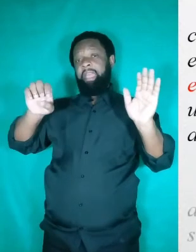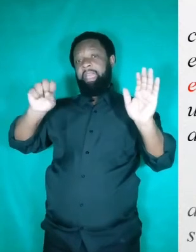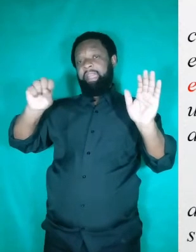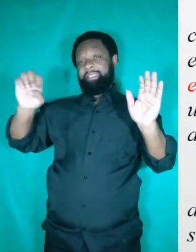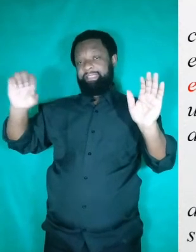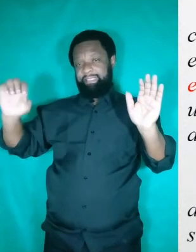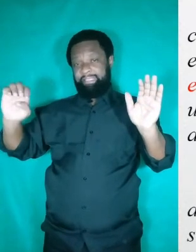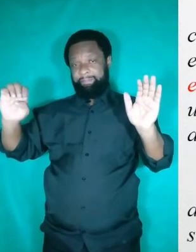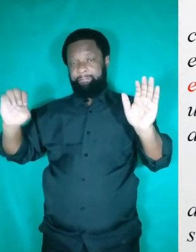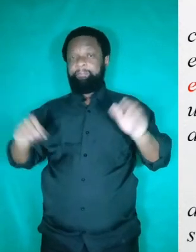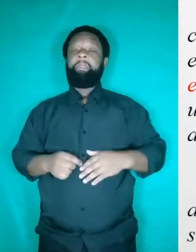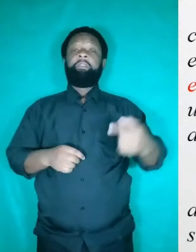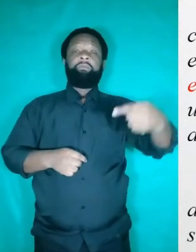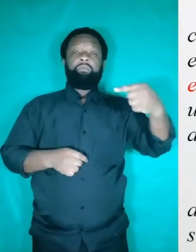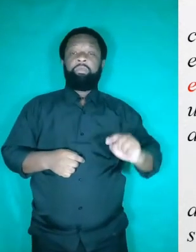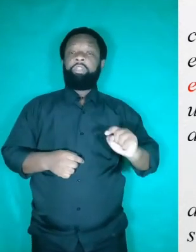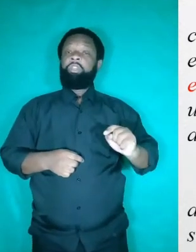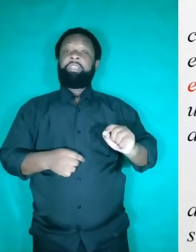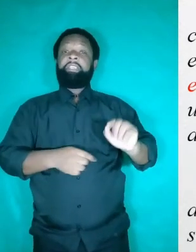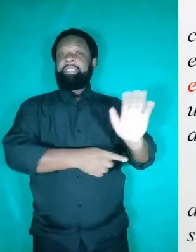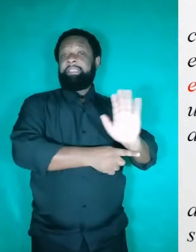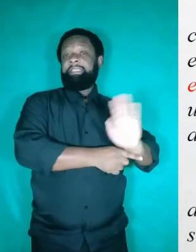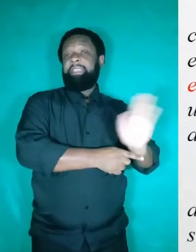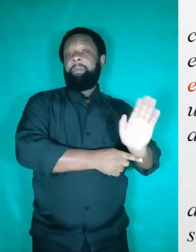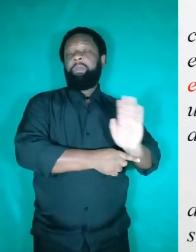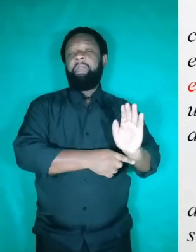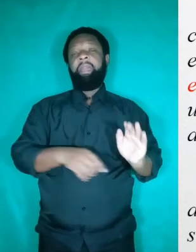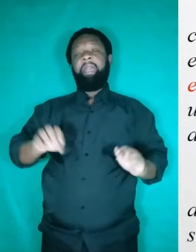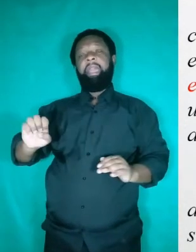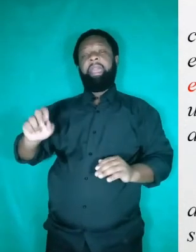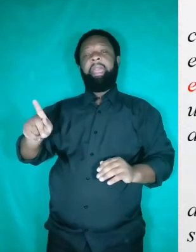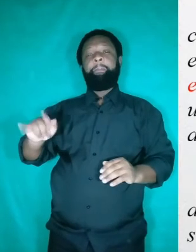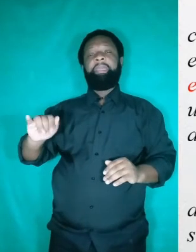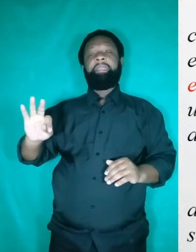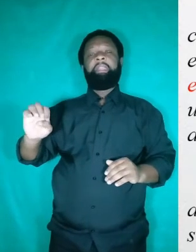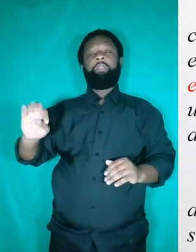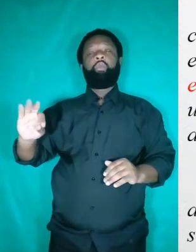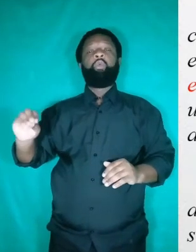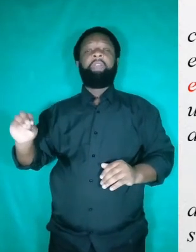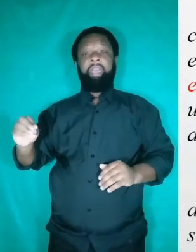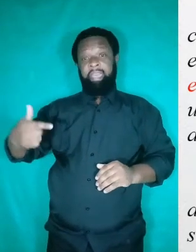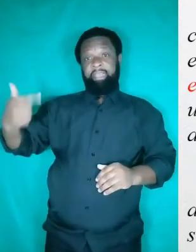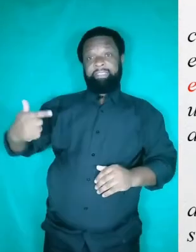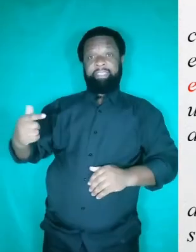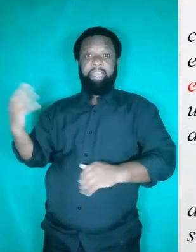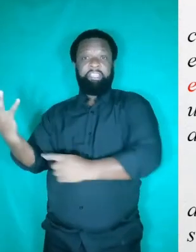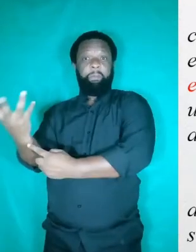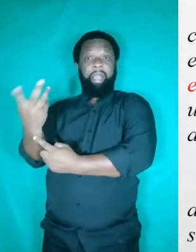meio cultural. Nesse segundo, cinema foi retomado com o epíteto, a sétima arte. Então, é bom